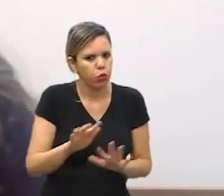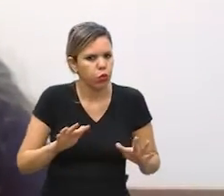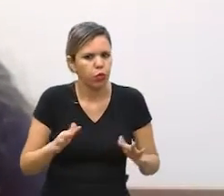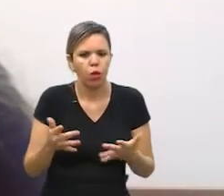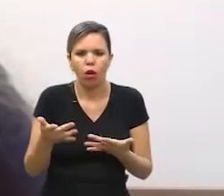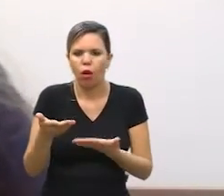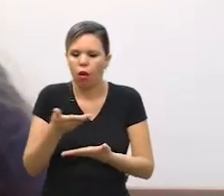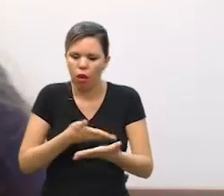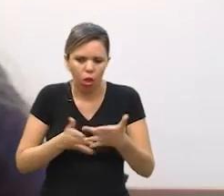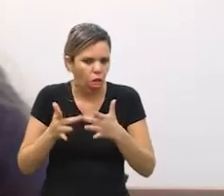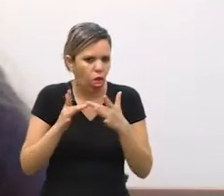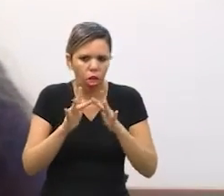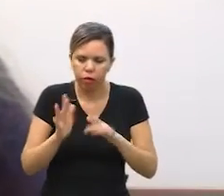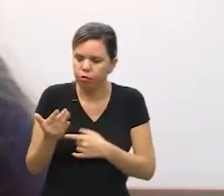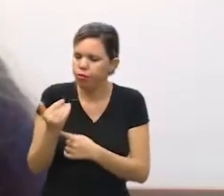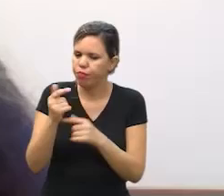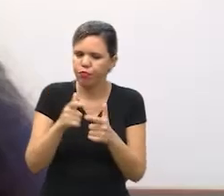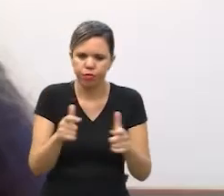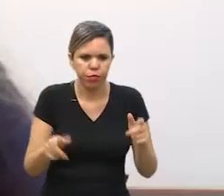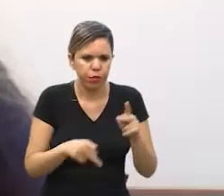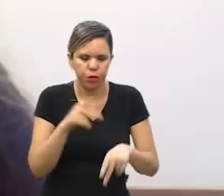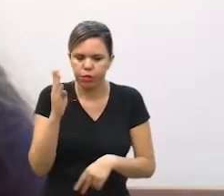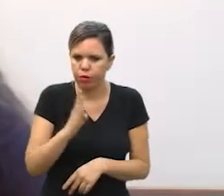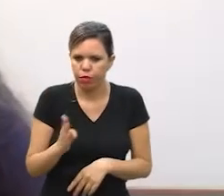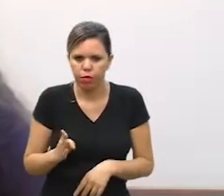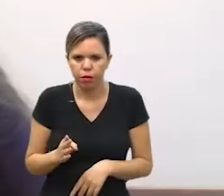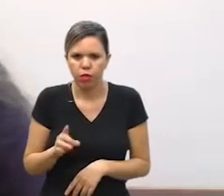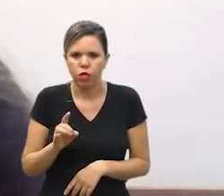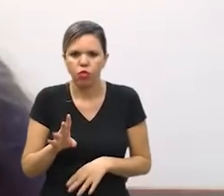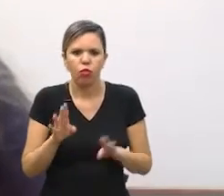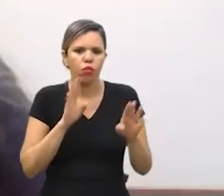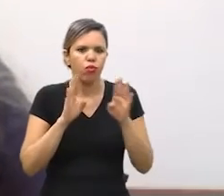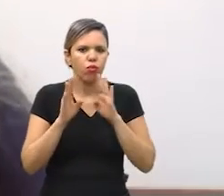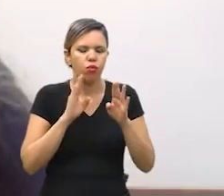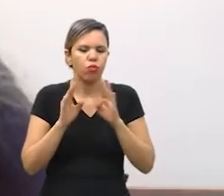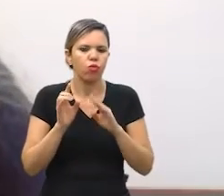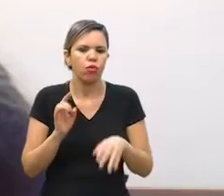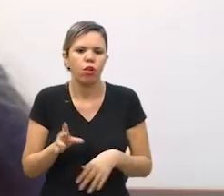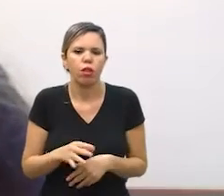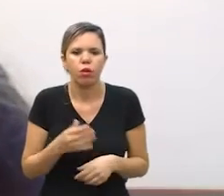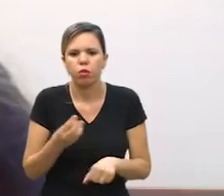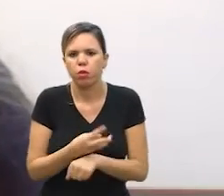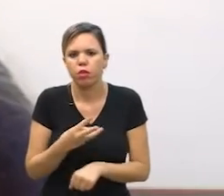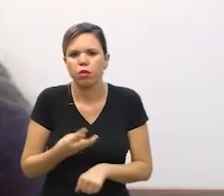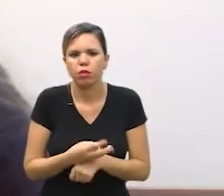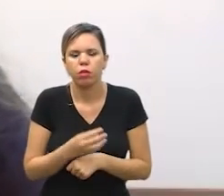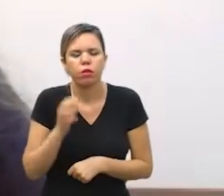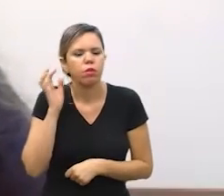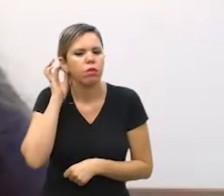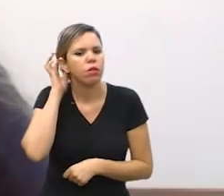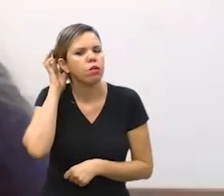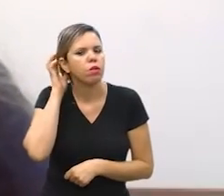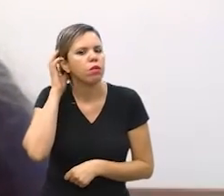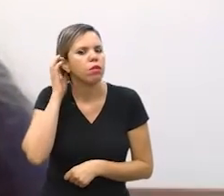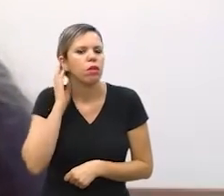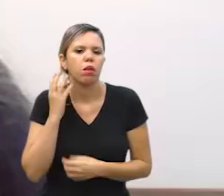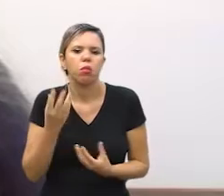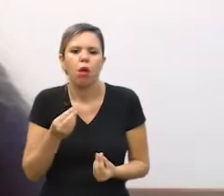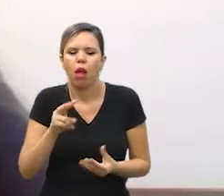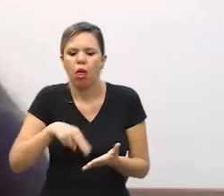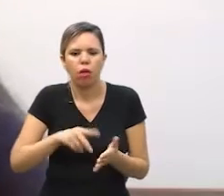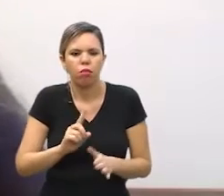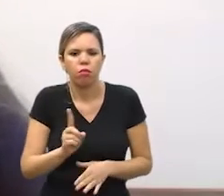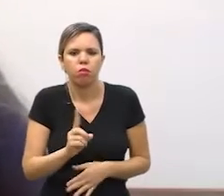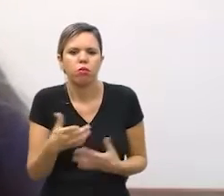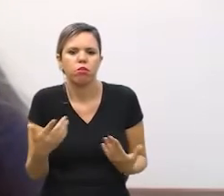familiaridade com tecnologia grande maioria dos brasileiros usa facebook e whatsapp e muitos não leem